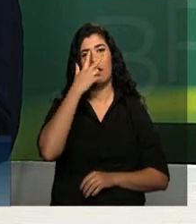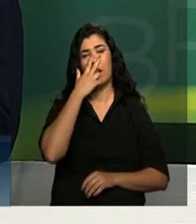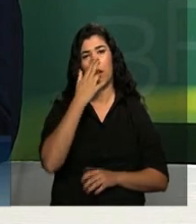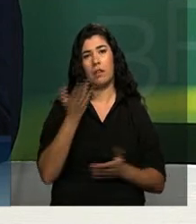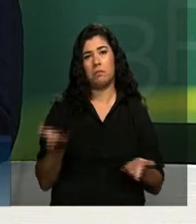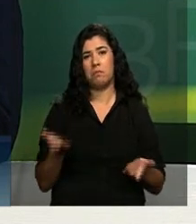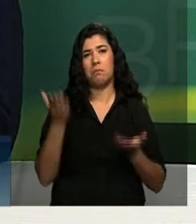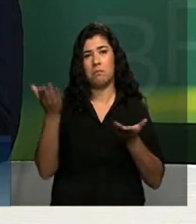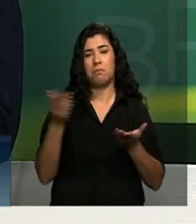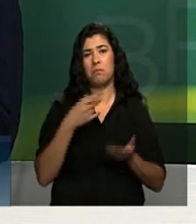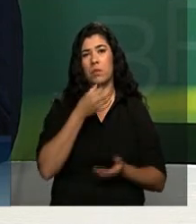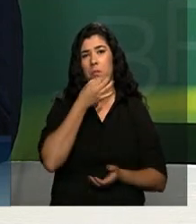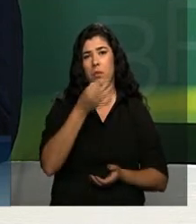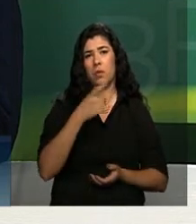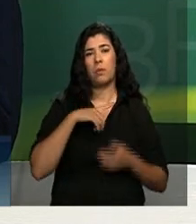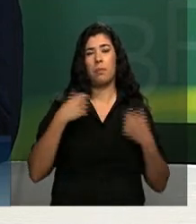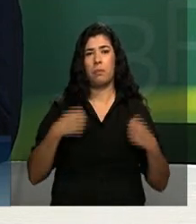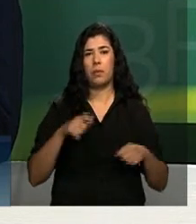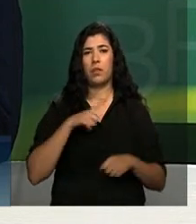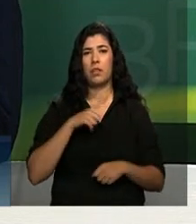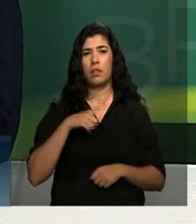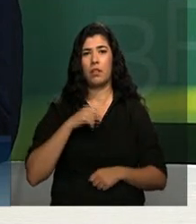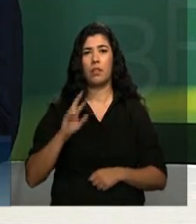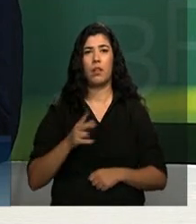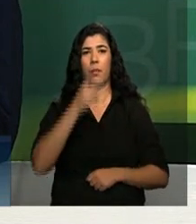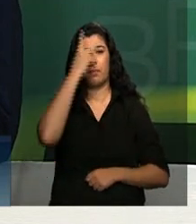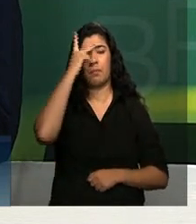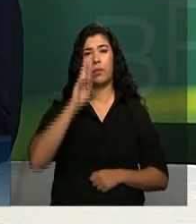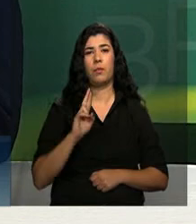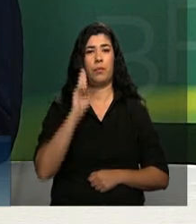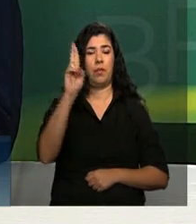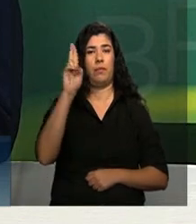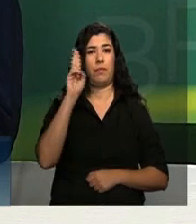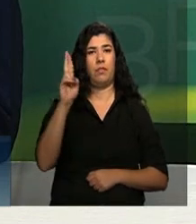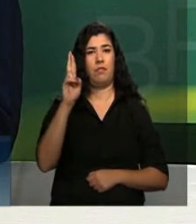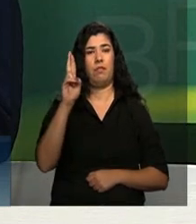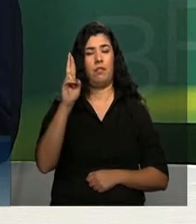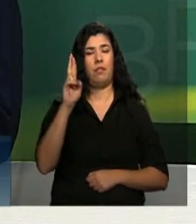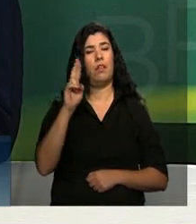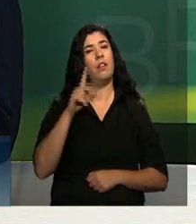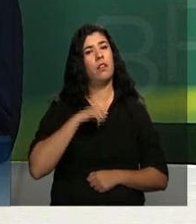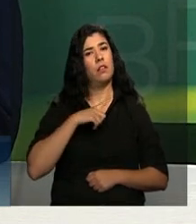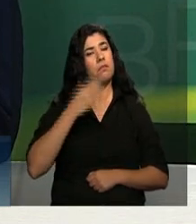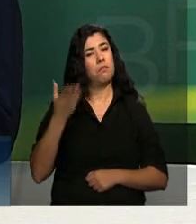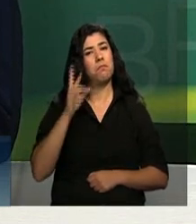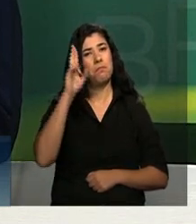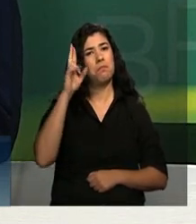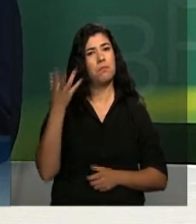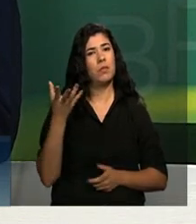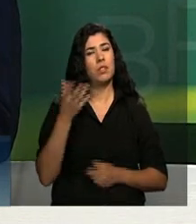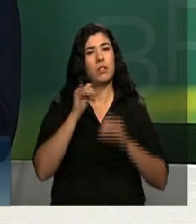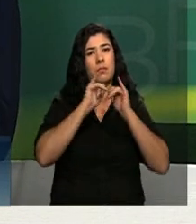ela deva ter um porta-voz, eu penso que é legítimo e ela terá um porta-voz.